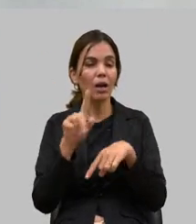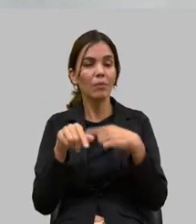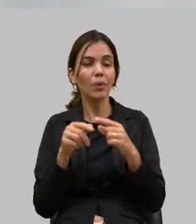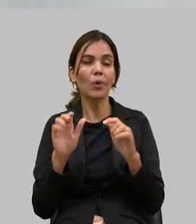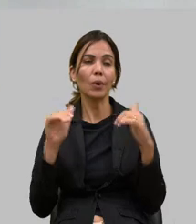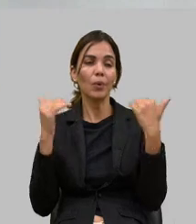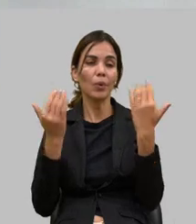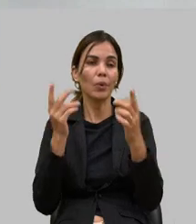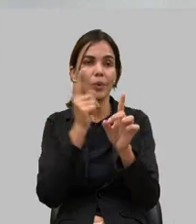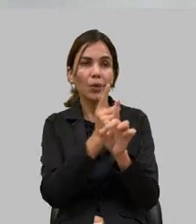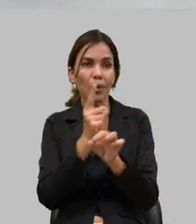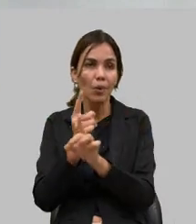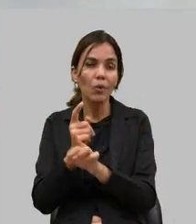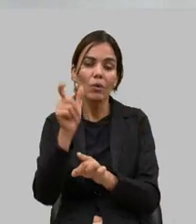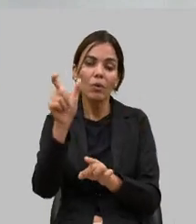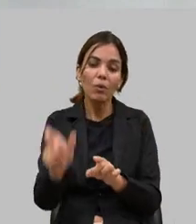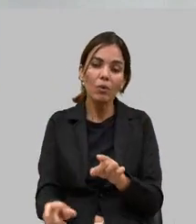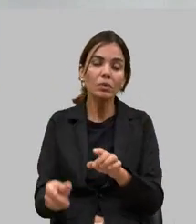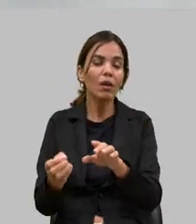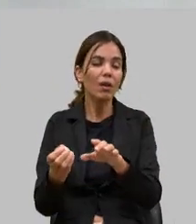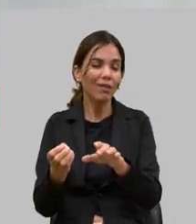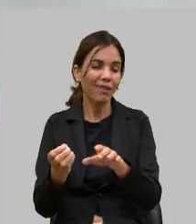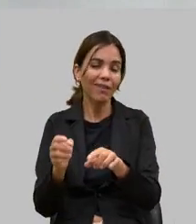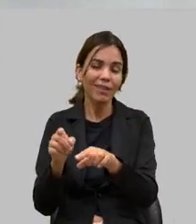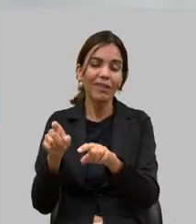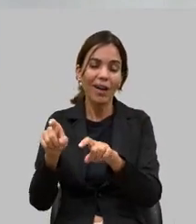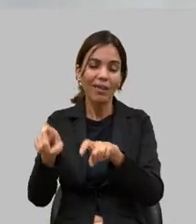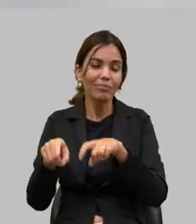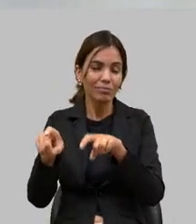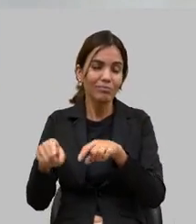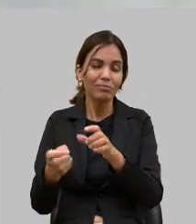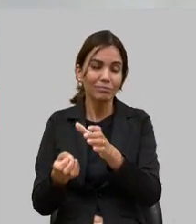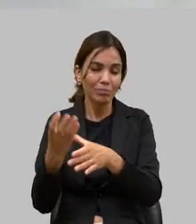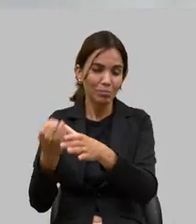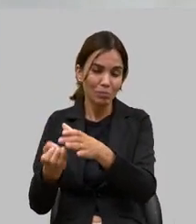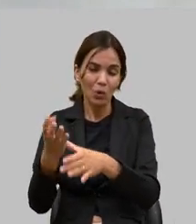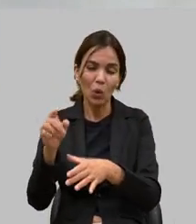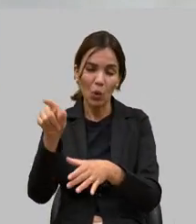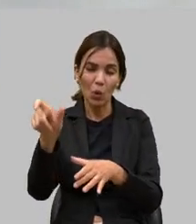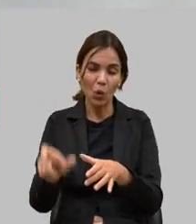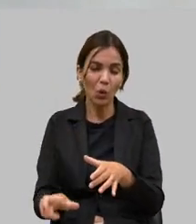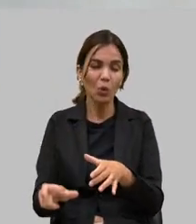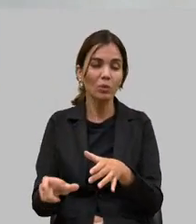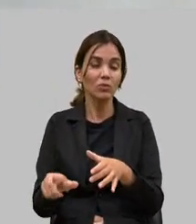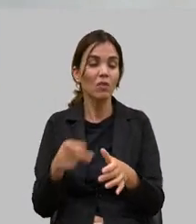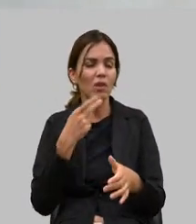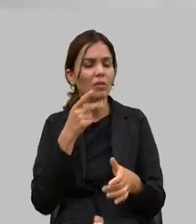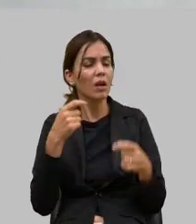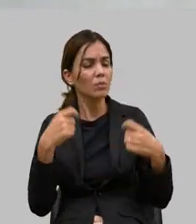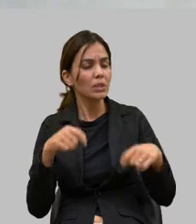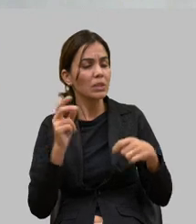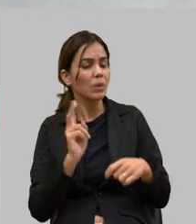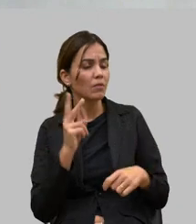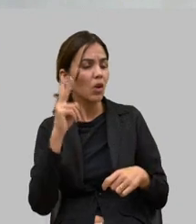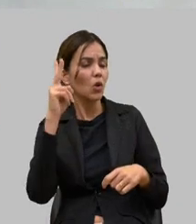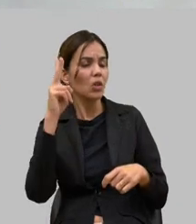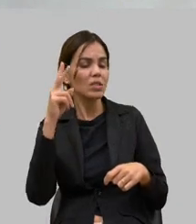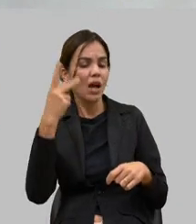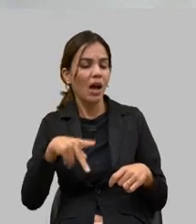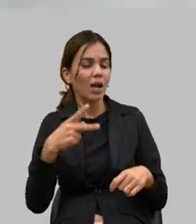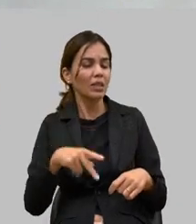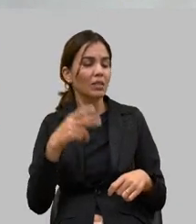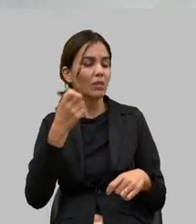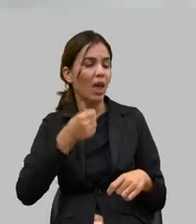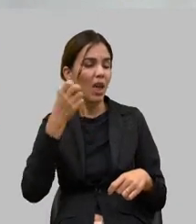nós temos que valorizar o produto nacional nós temos que incentivar que o nosso consumidor consuma leite nacional mas